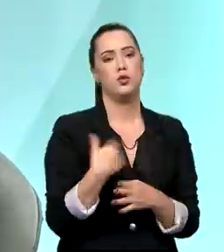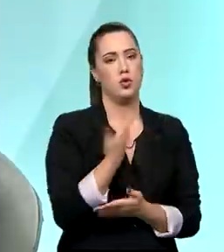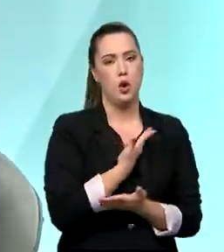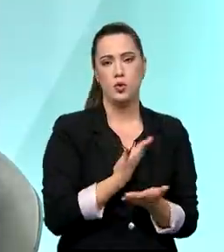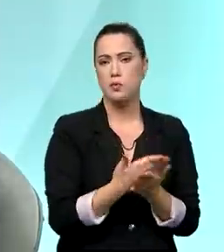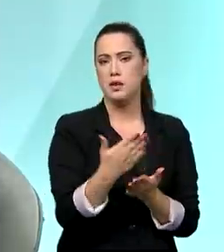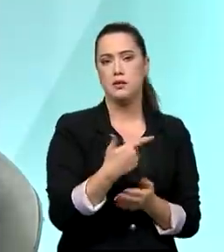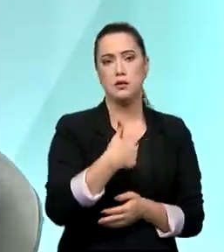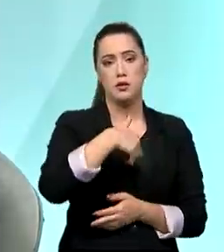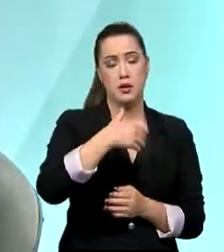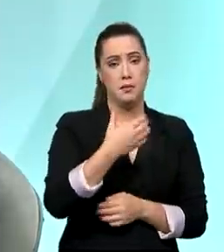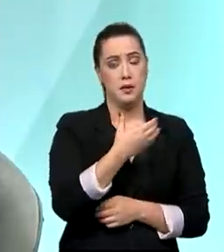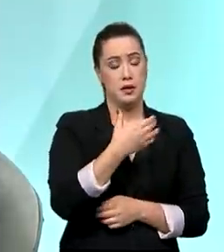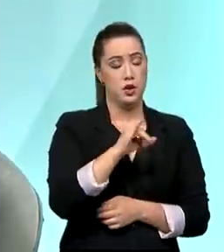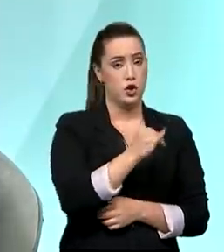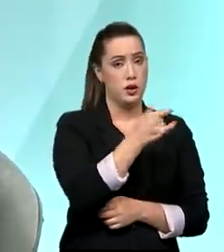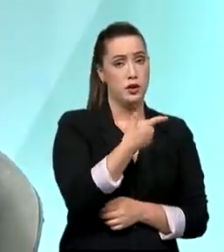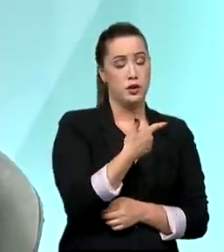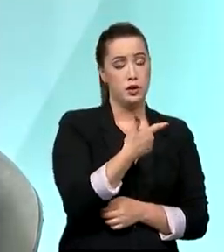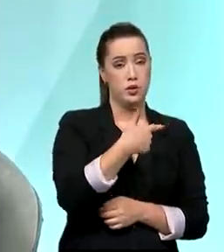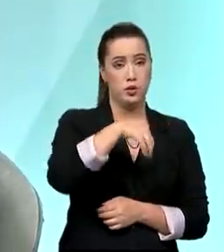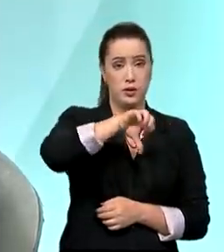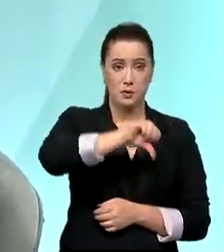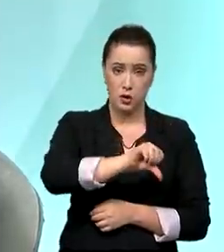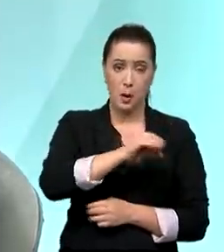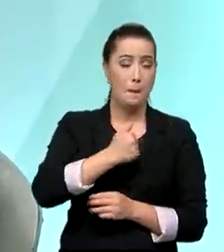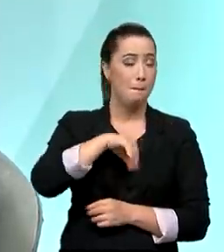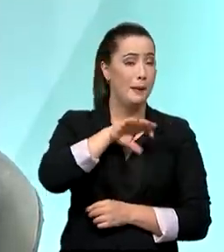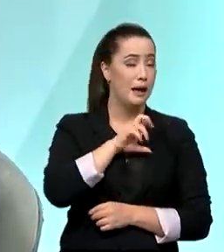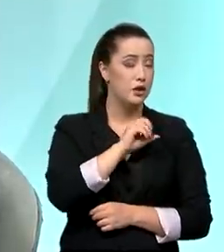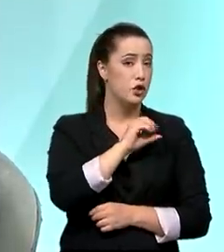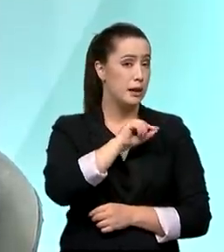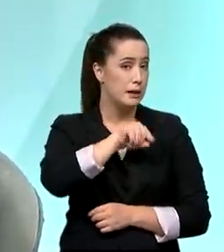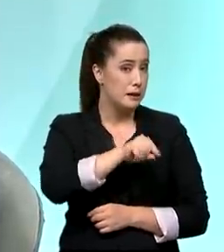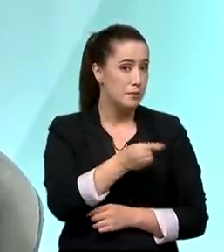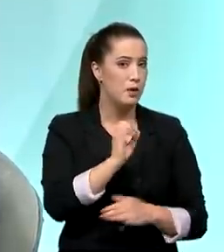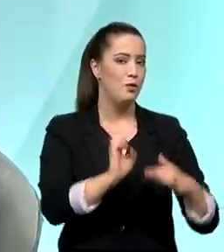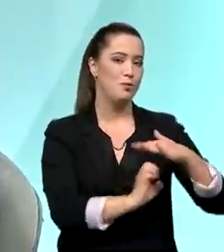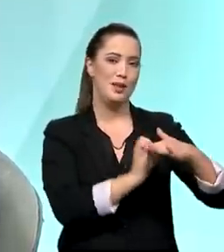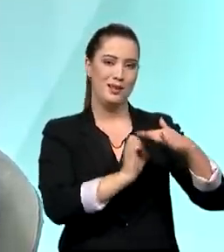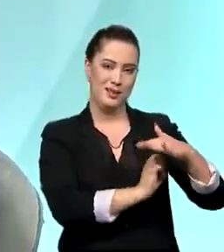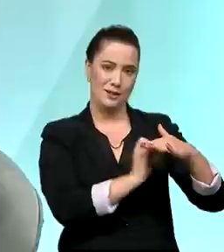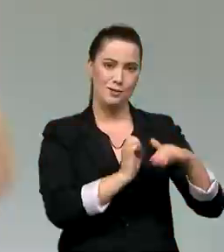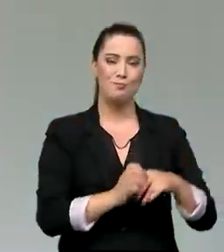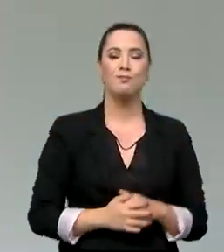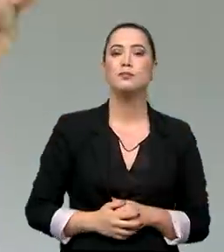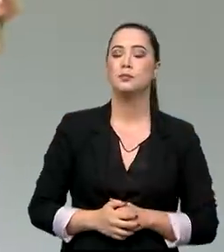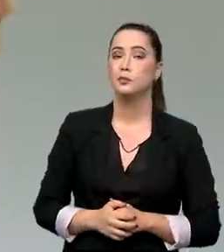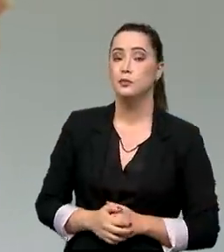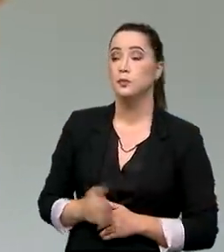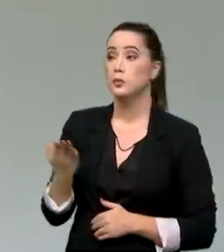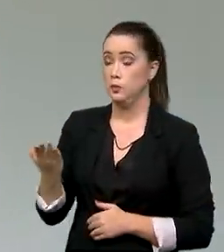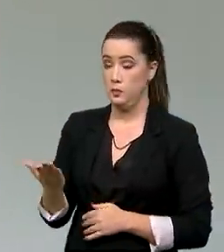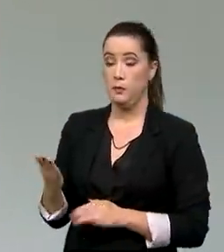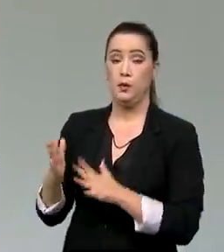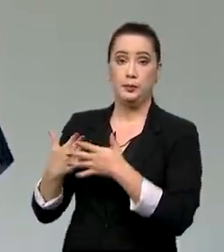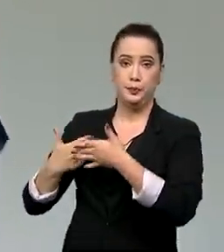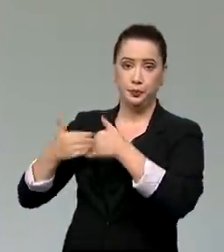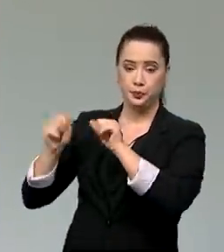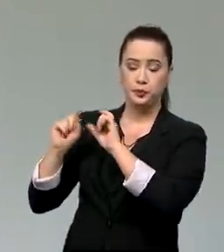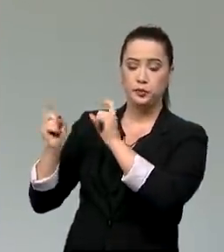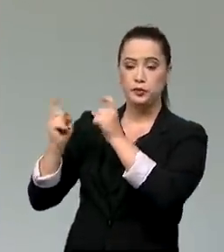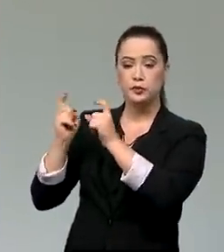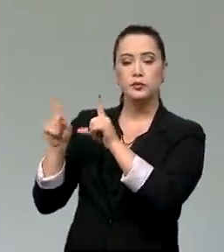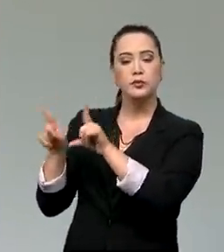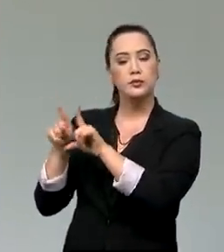janeiro de 2019 para mais de 500 mil micro e pequenas empresas. E essa melhoria na governança e gestão